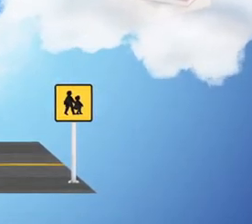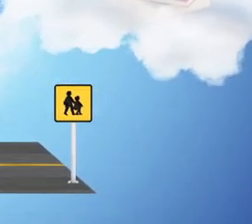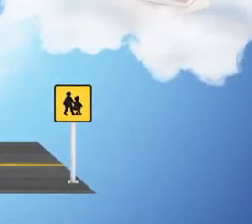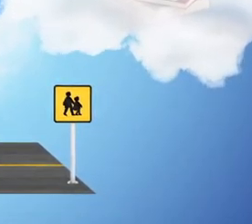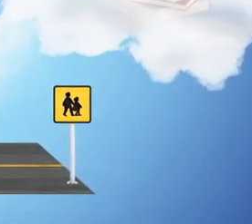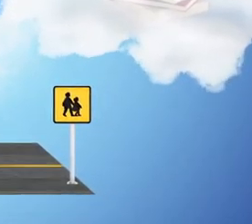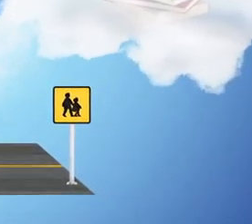Quintena